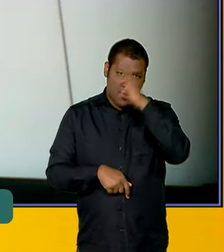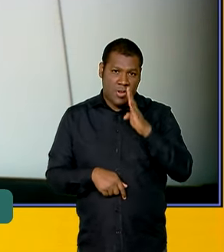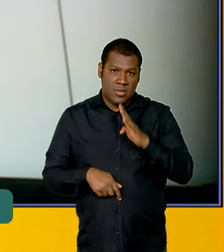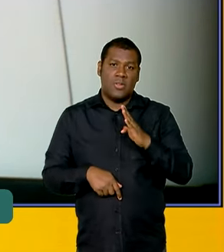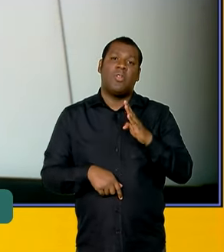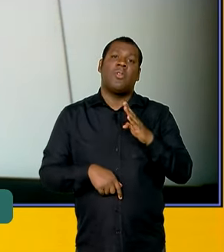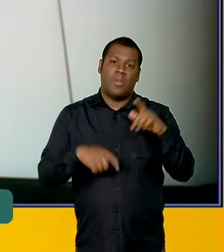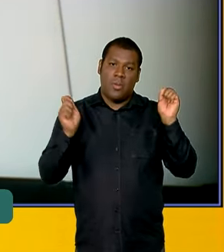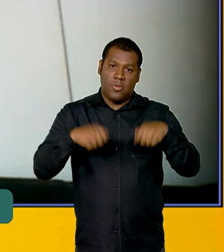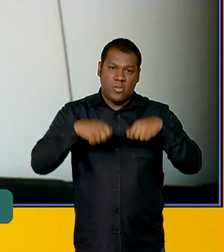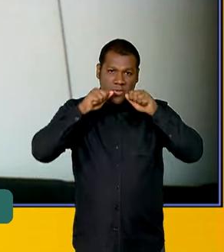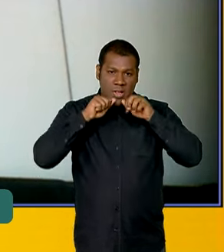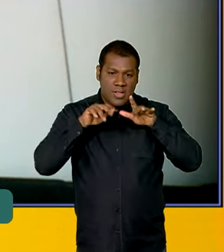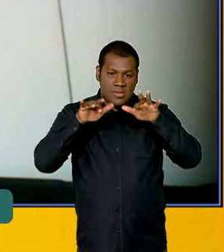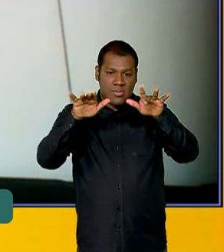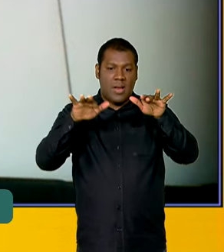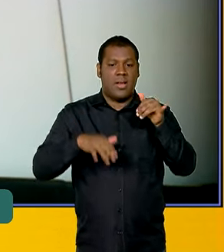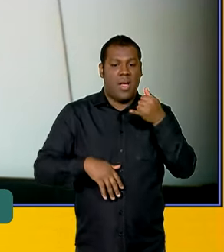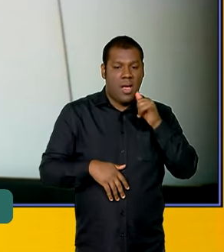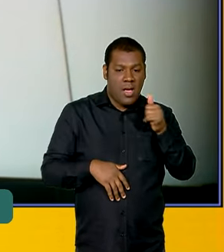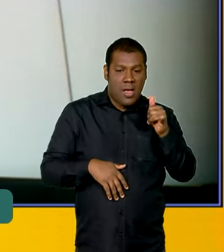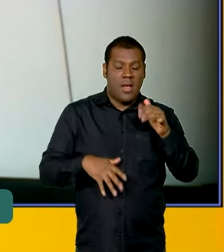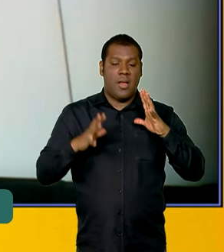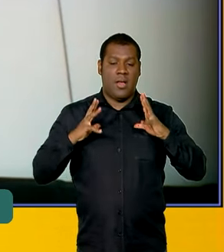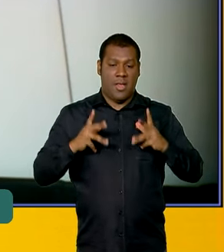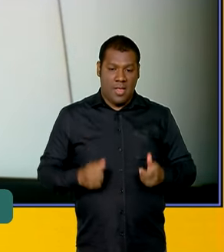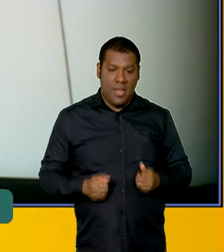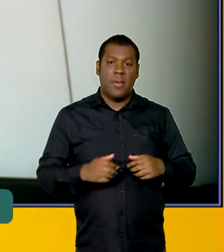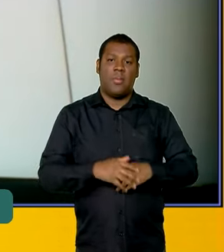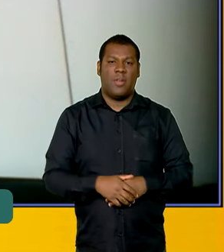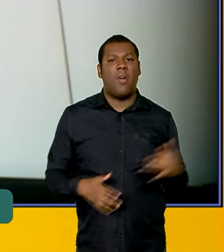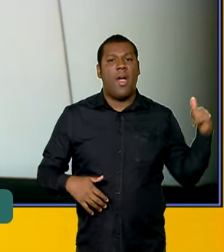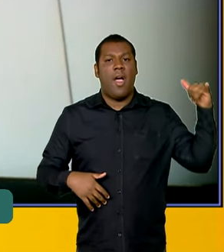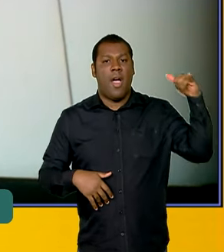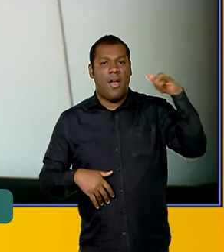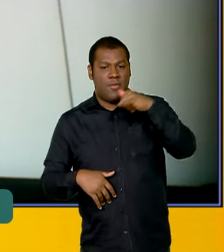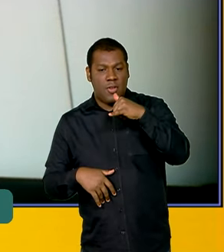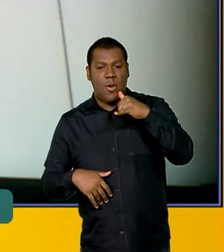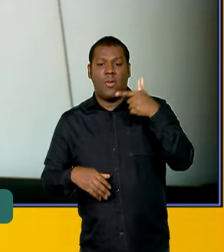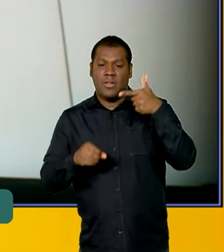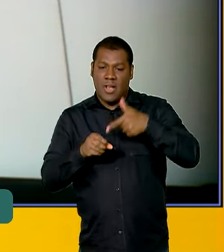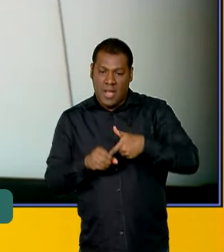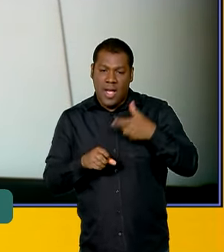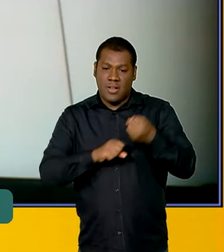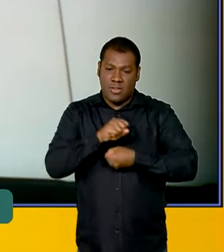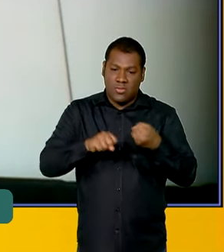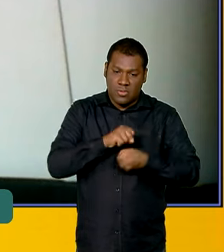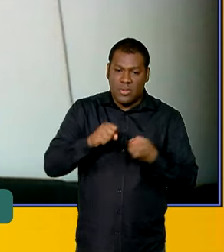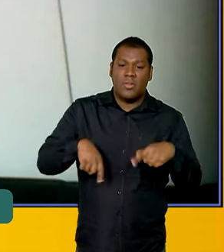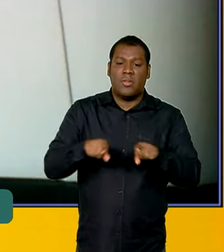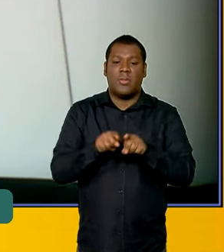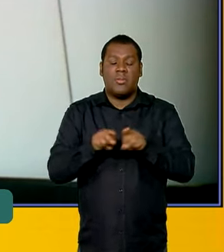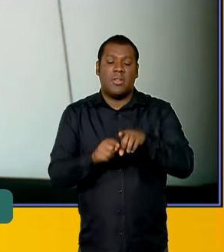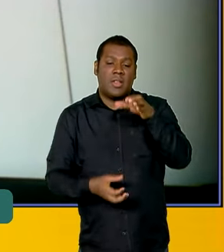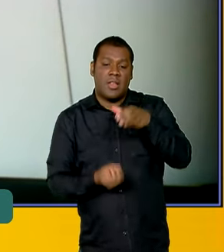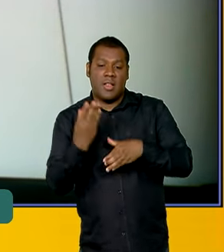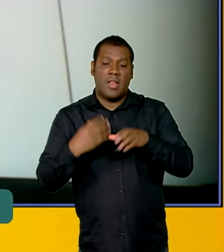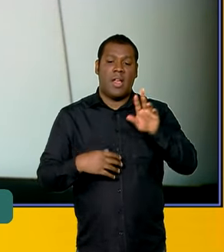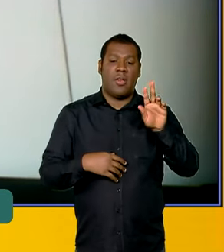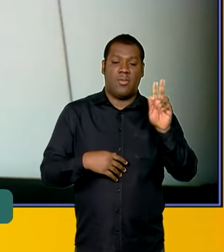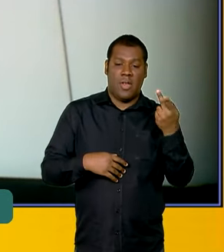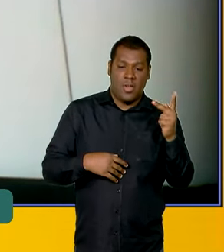seja pela produção do combustível sustentável de aviação, pela produção de hidrogênio, pela produção do